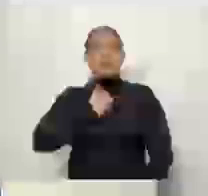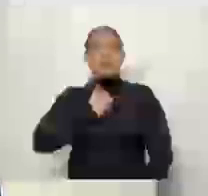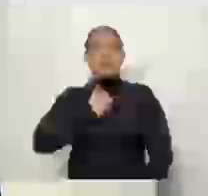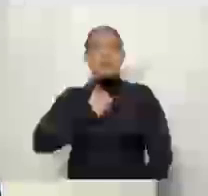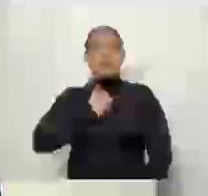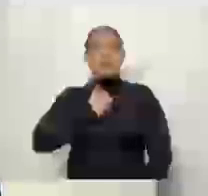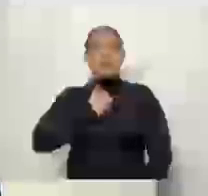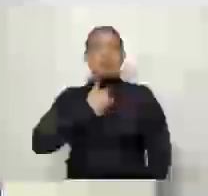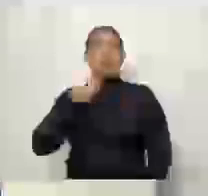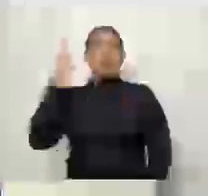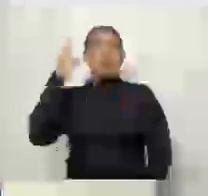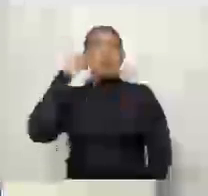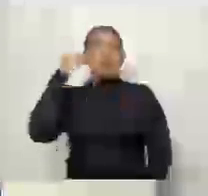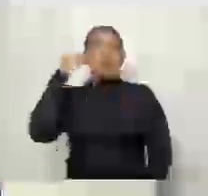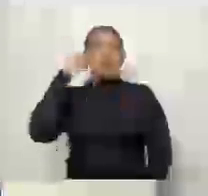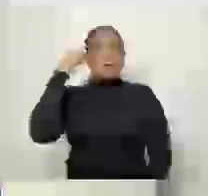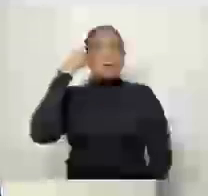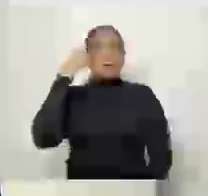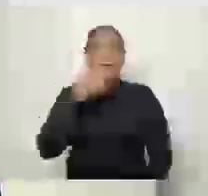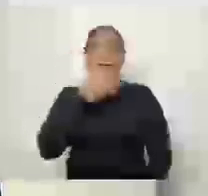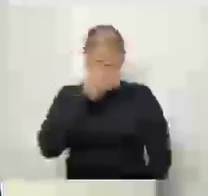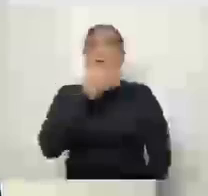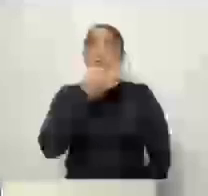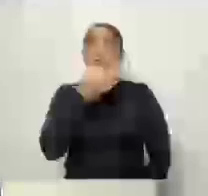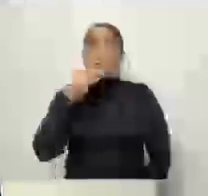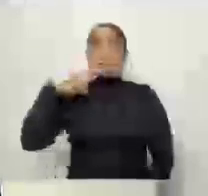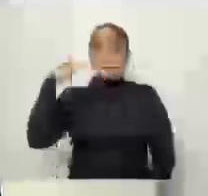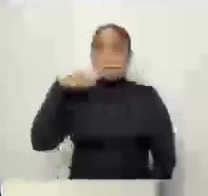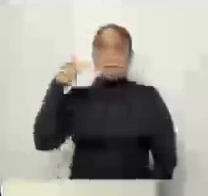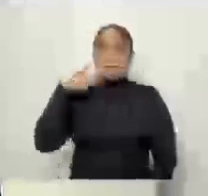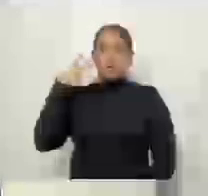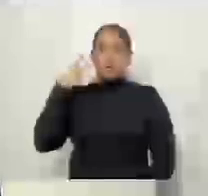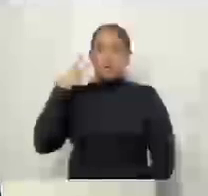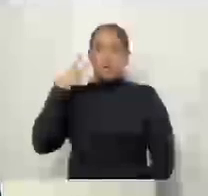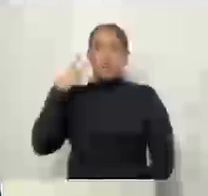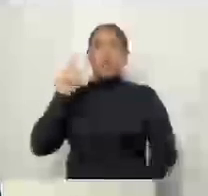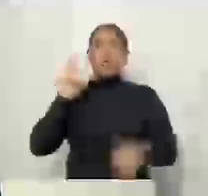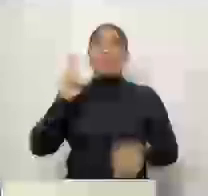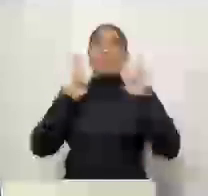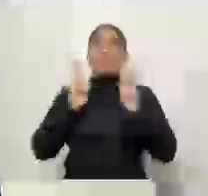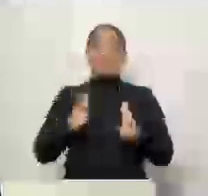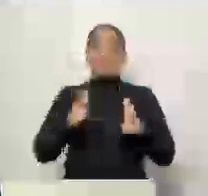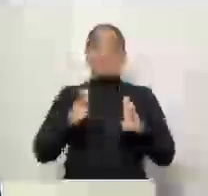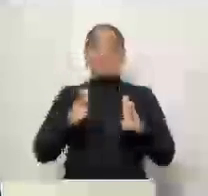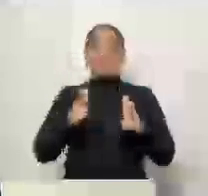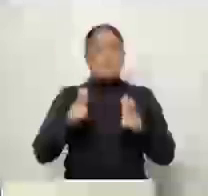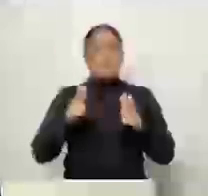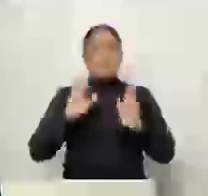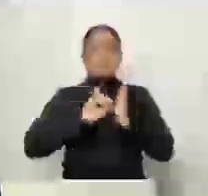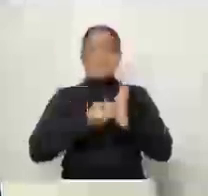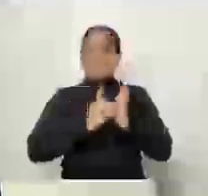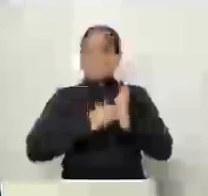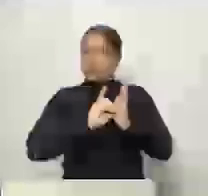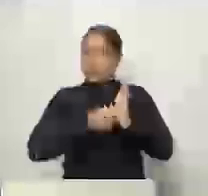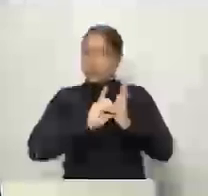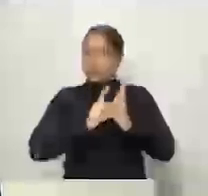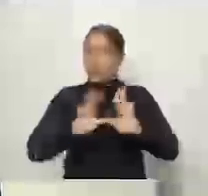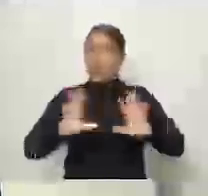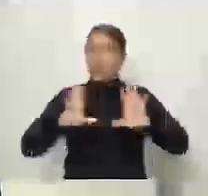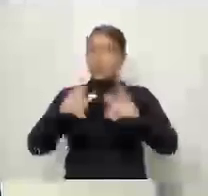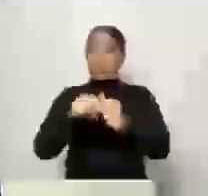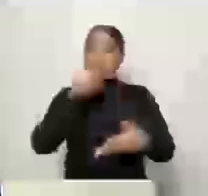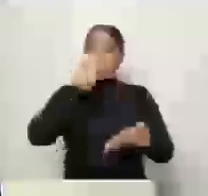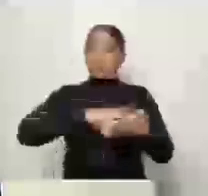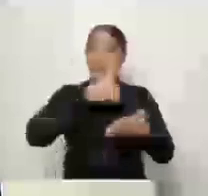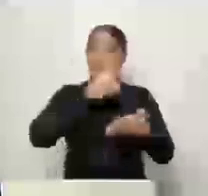Prefeitura, para que a gente digitalize toda a documentação, todo o arquivo morto aqui da Câmara, justamente por isso. É muito mais ágil para achar, é